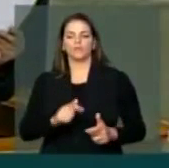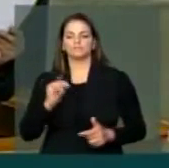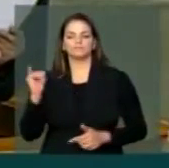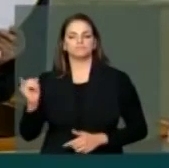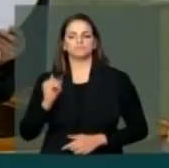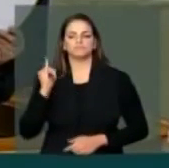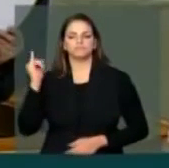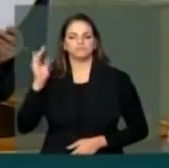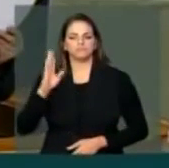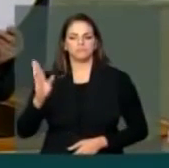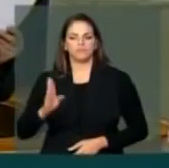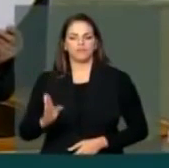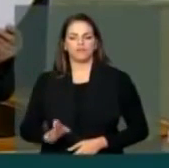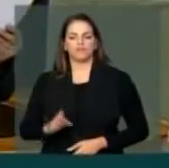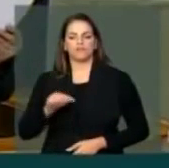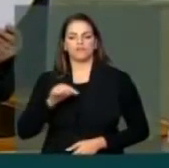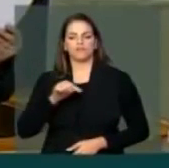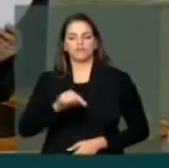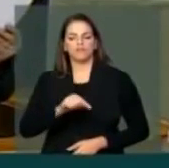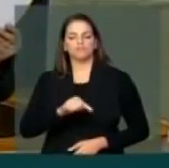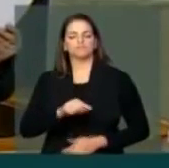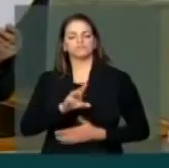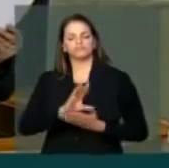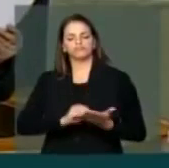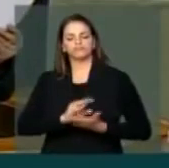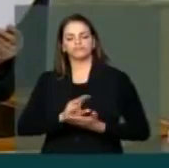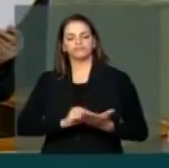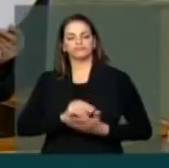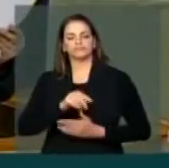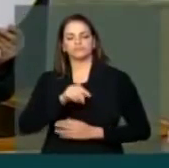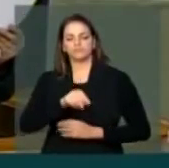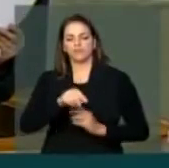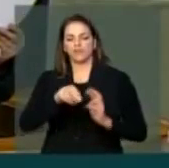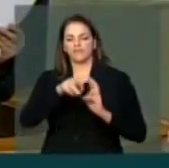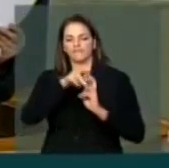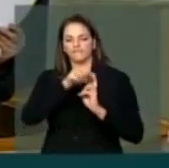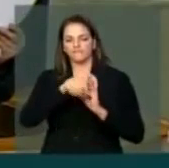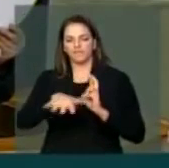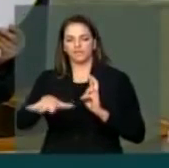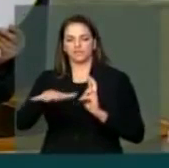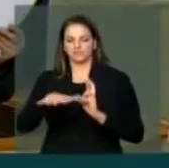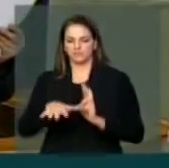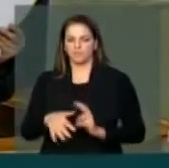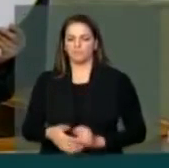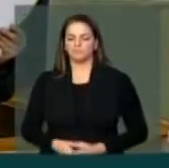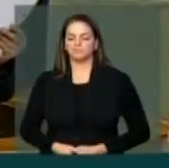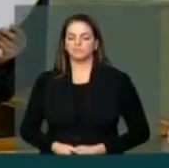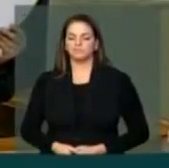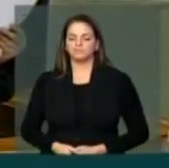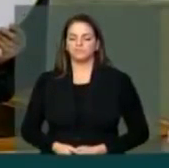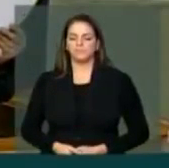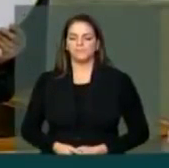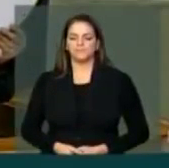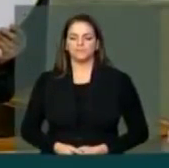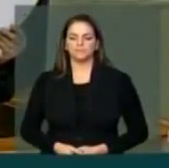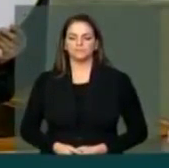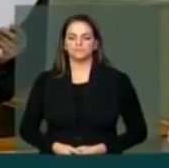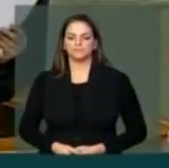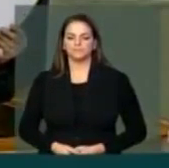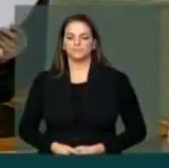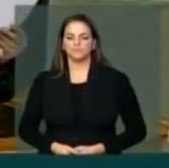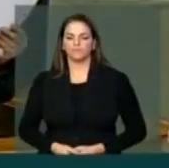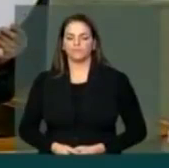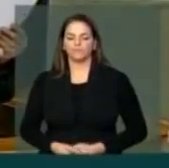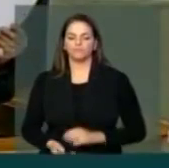ISAG que honra as universidades públicas do Brasil. Como eu disse, ela foi